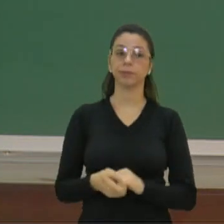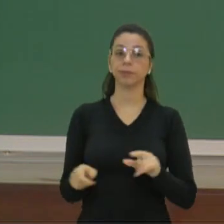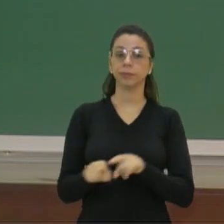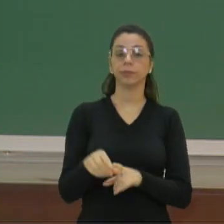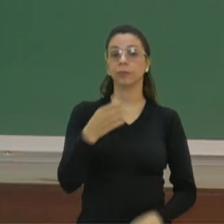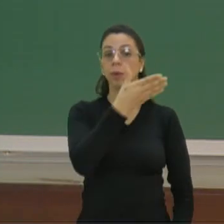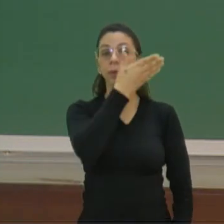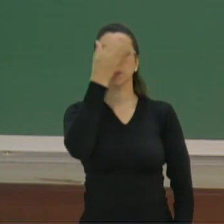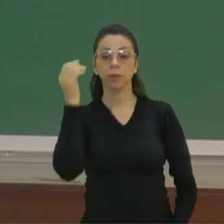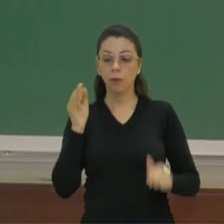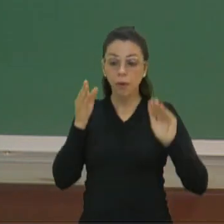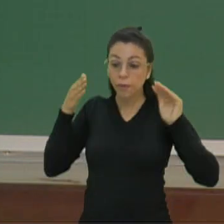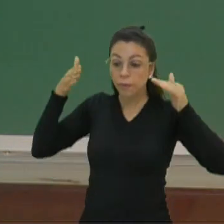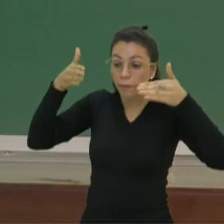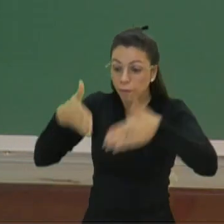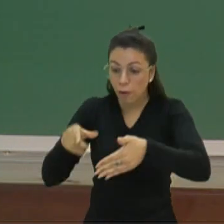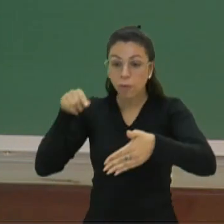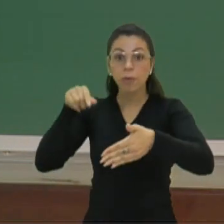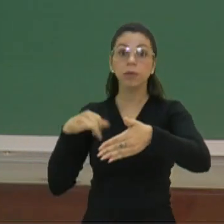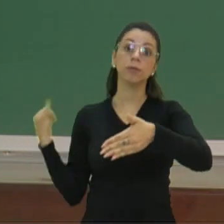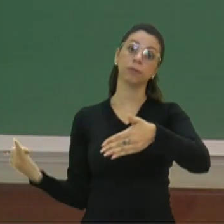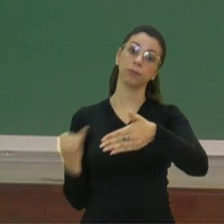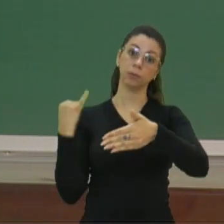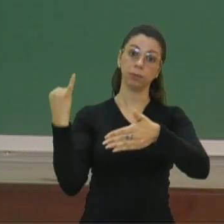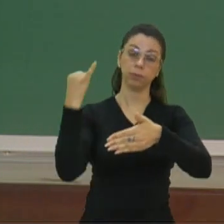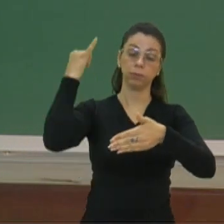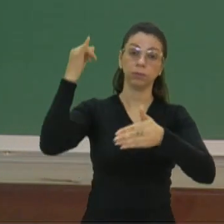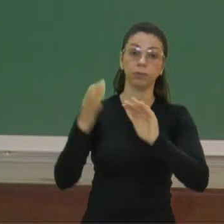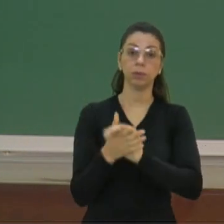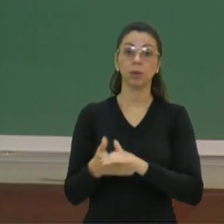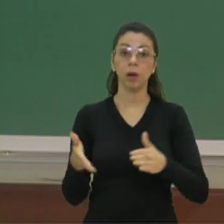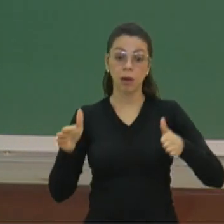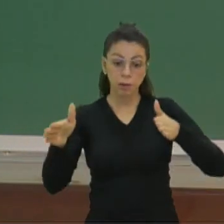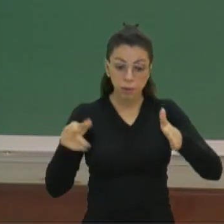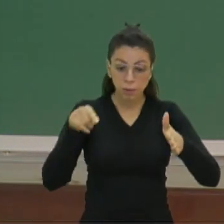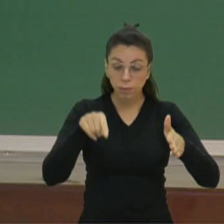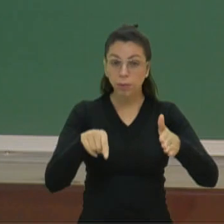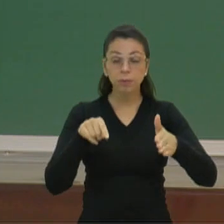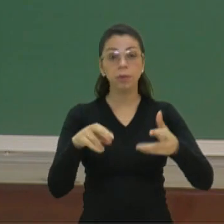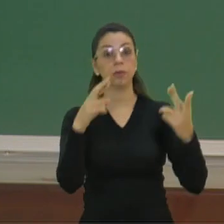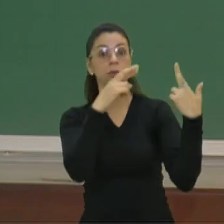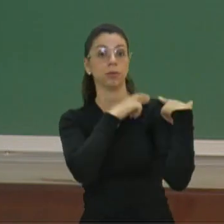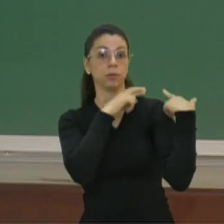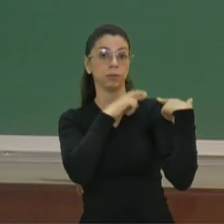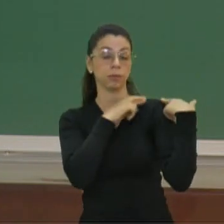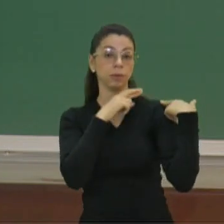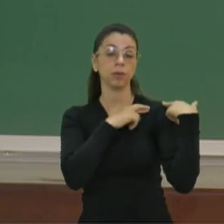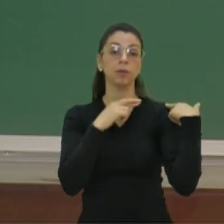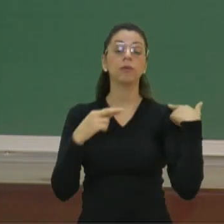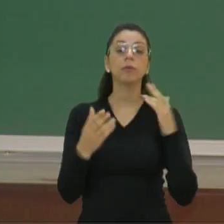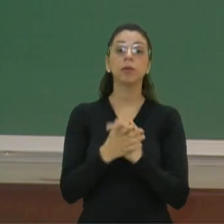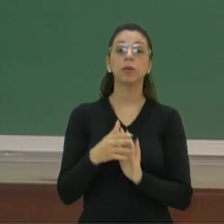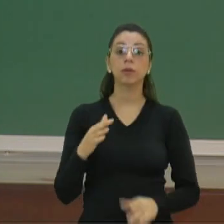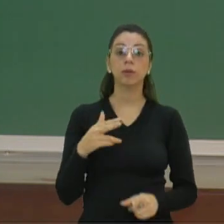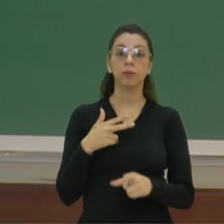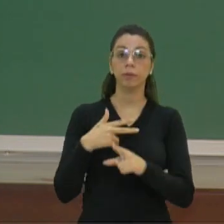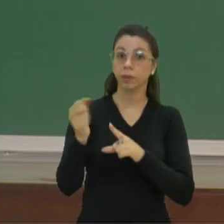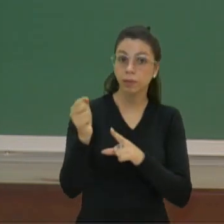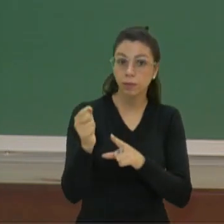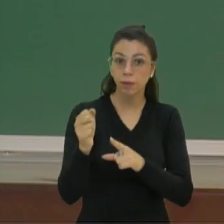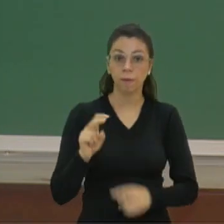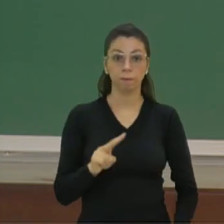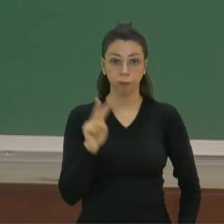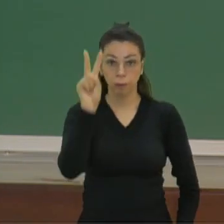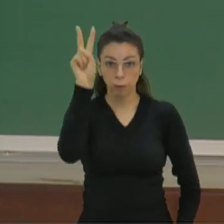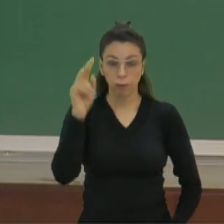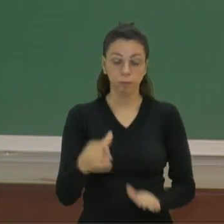de se dedicar. É algo muito importante. Nesse momento, você é o único responsável pelo seu sucesso. Então, a gente tem como